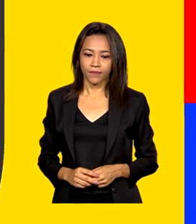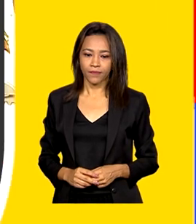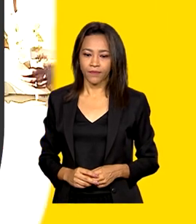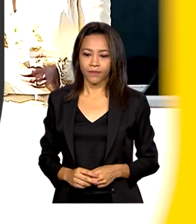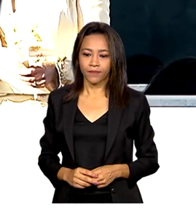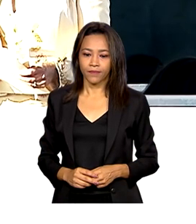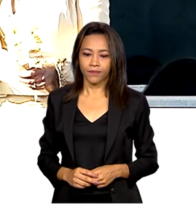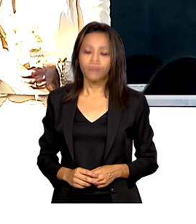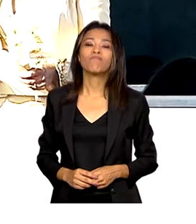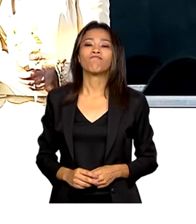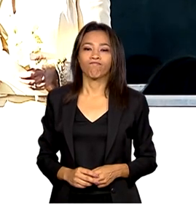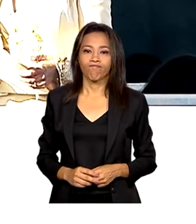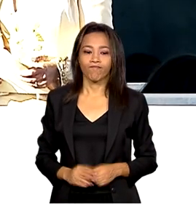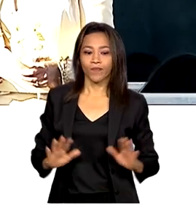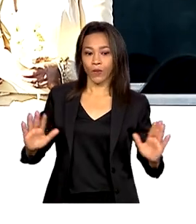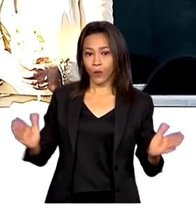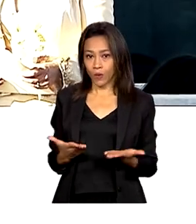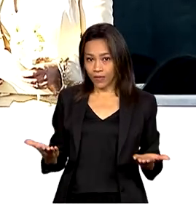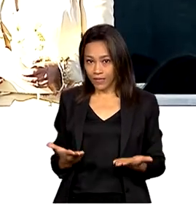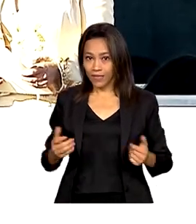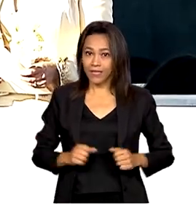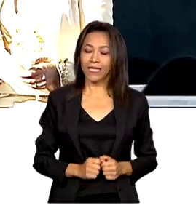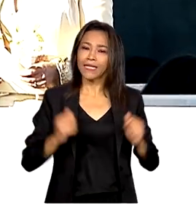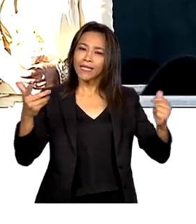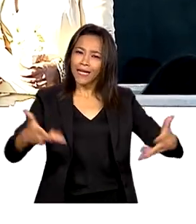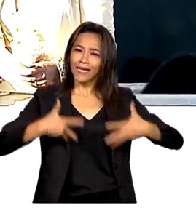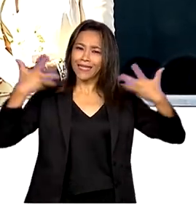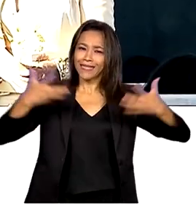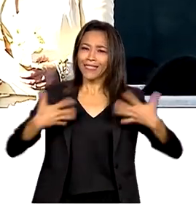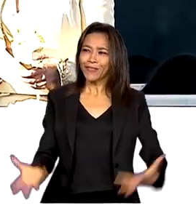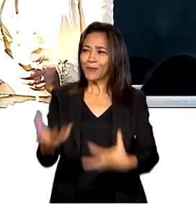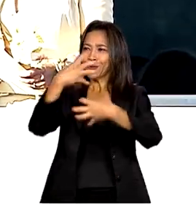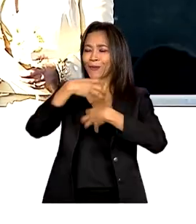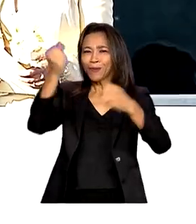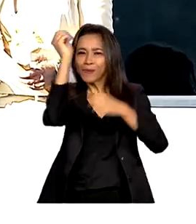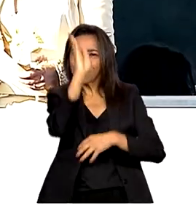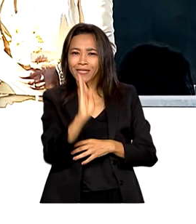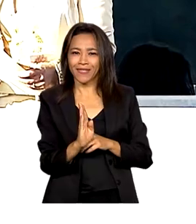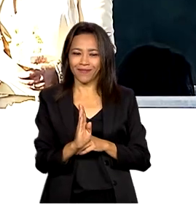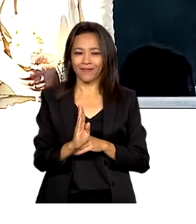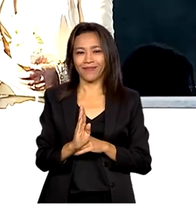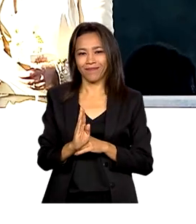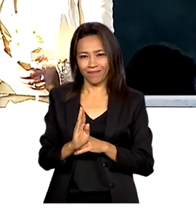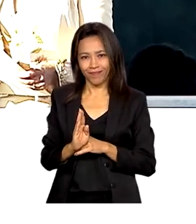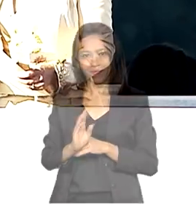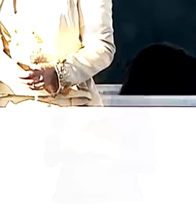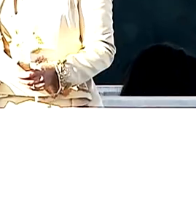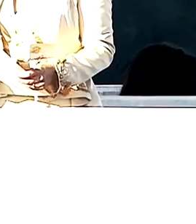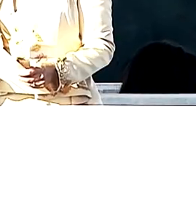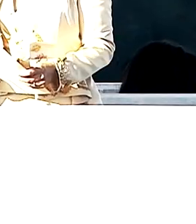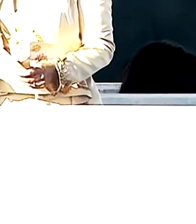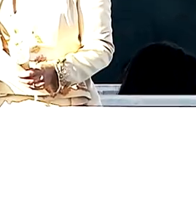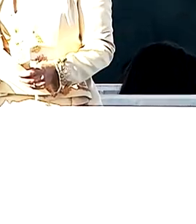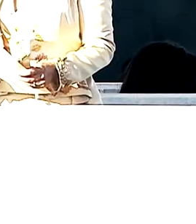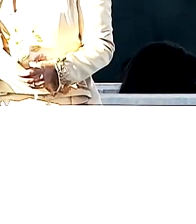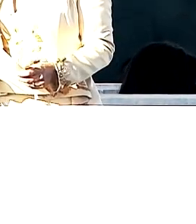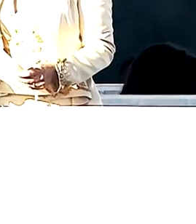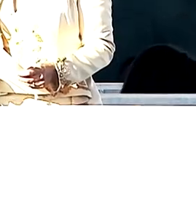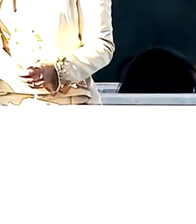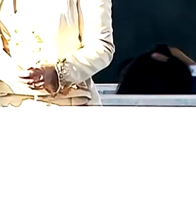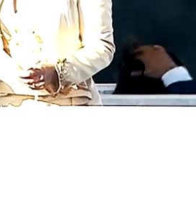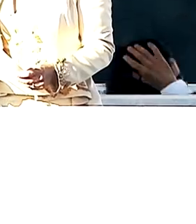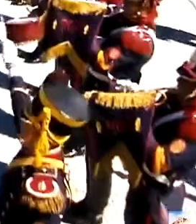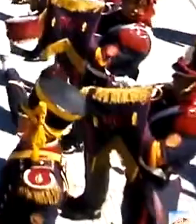Hoje, a alegria toma posse do Brasil, de braços dados com a